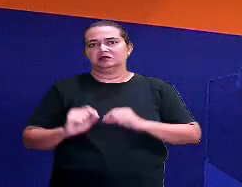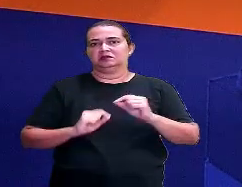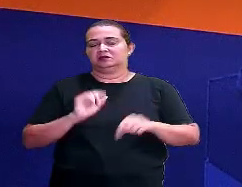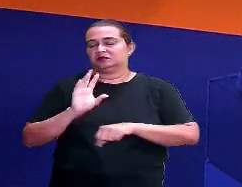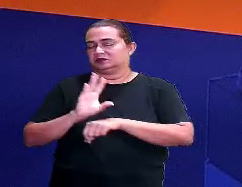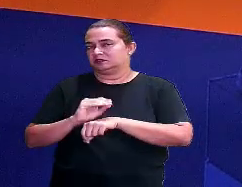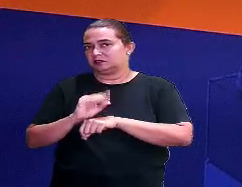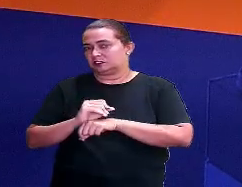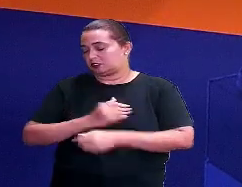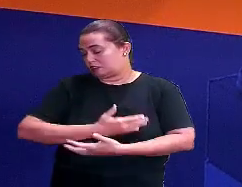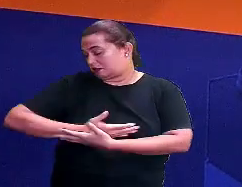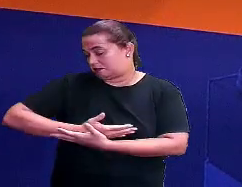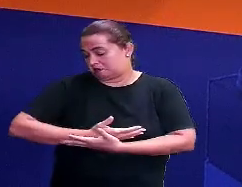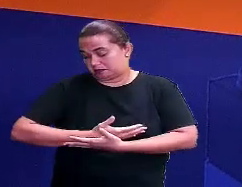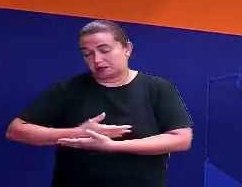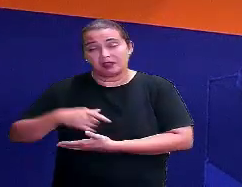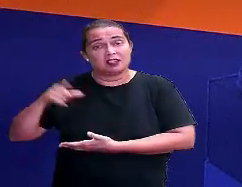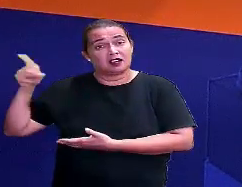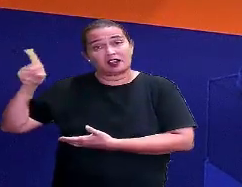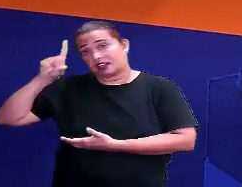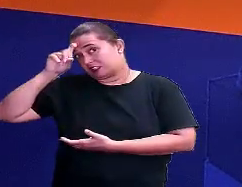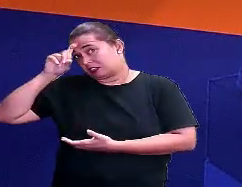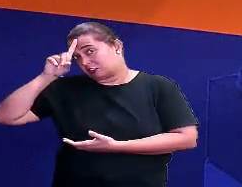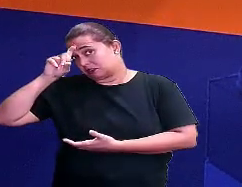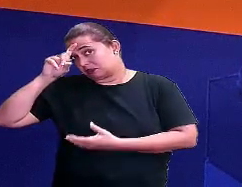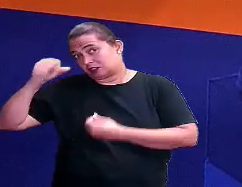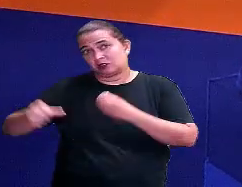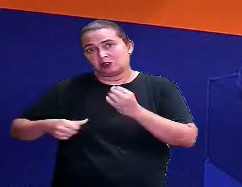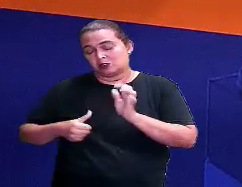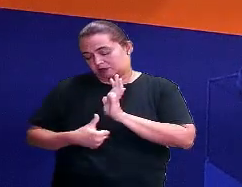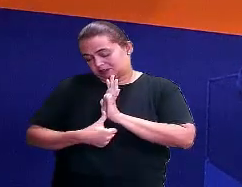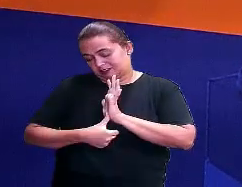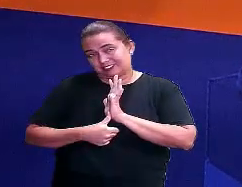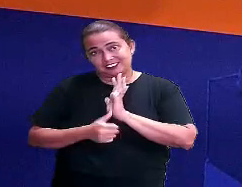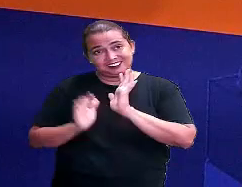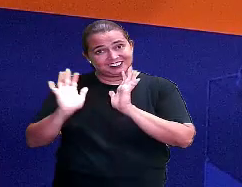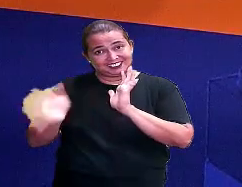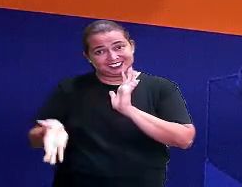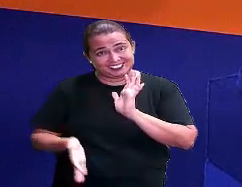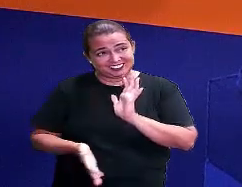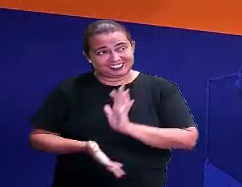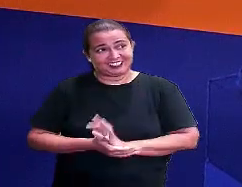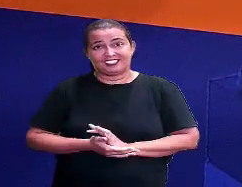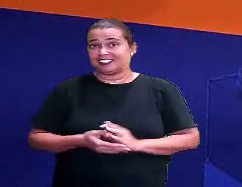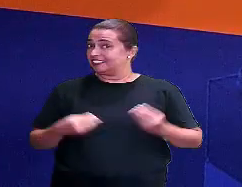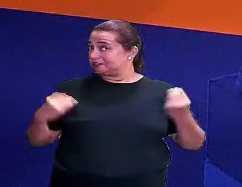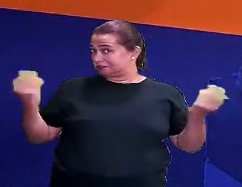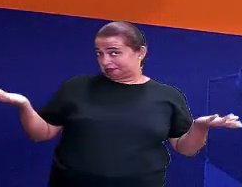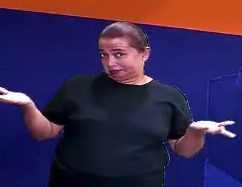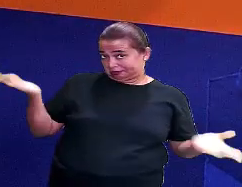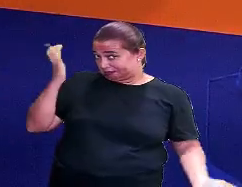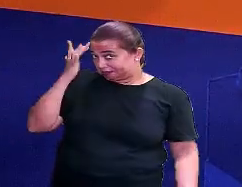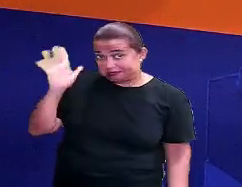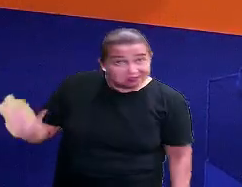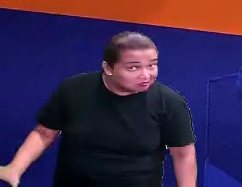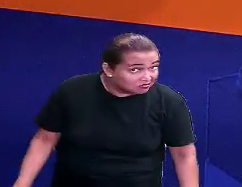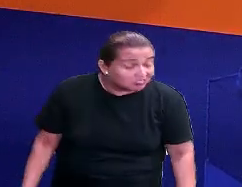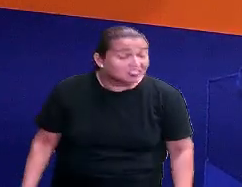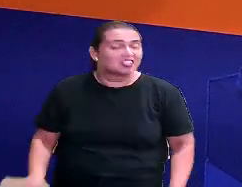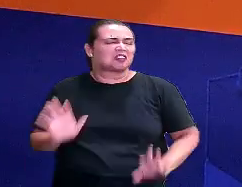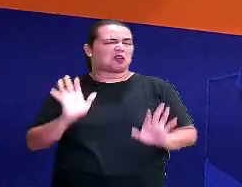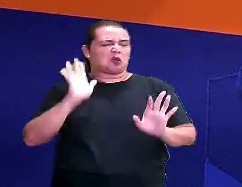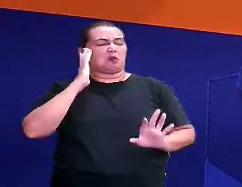identidade dela. Eu como foi que ela tirou ainda lá no hospital. Enfim, acho que foi necessário, né?